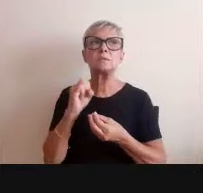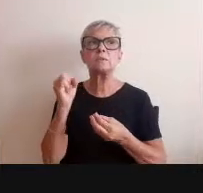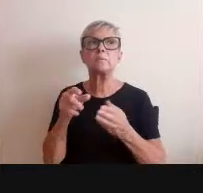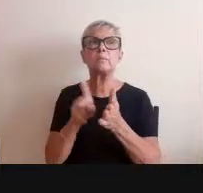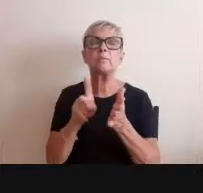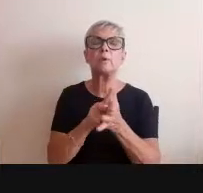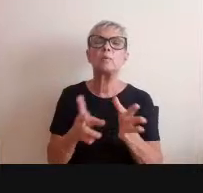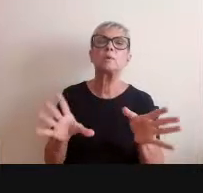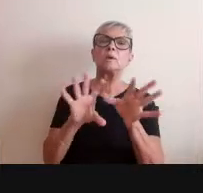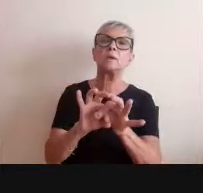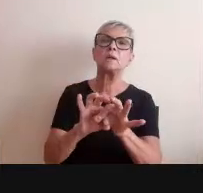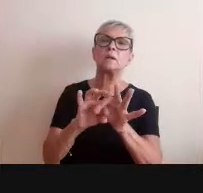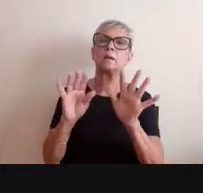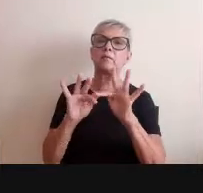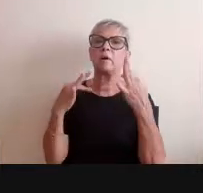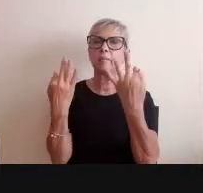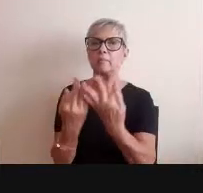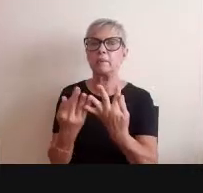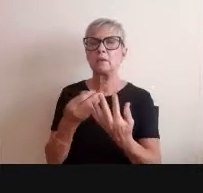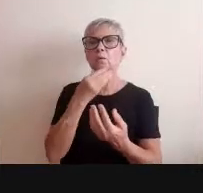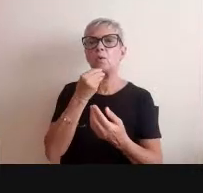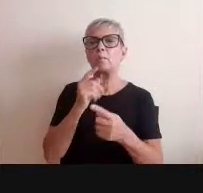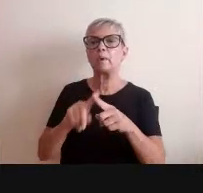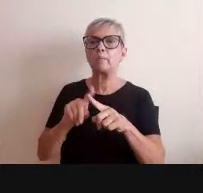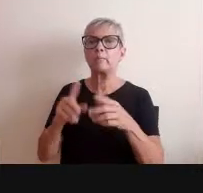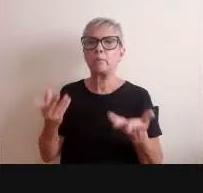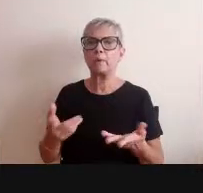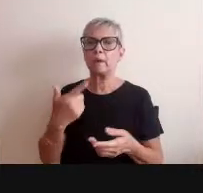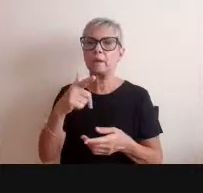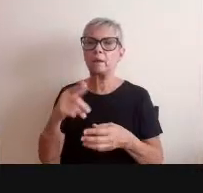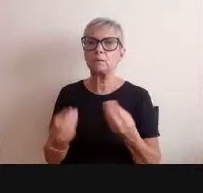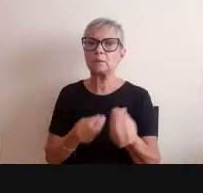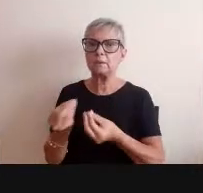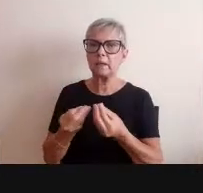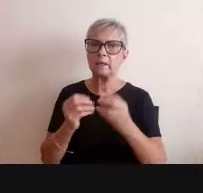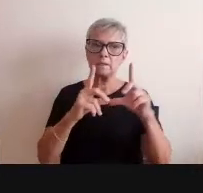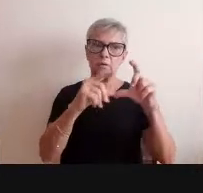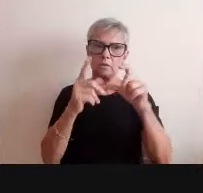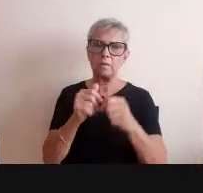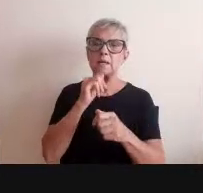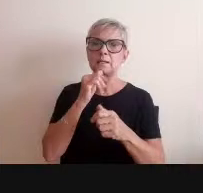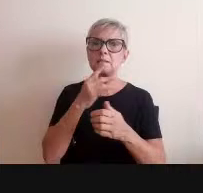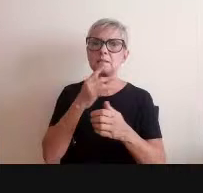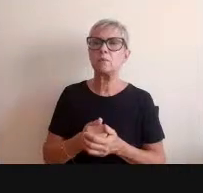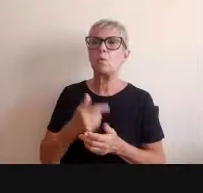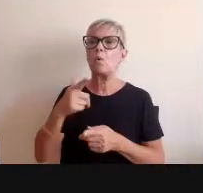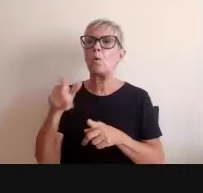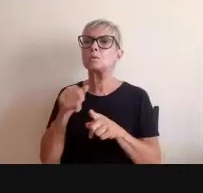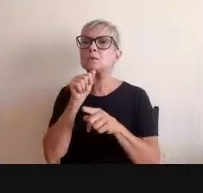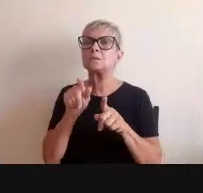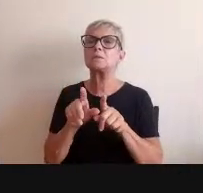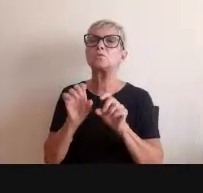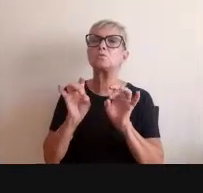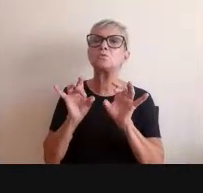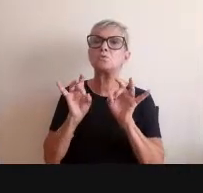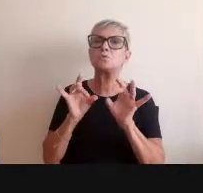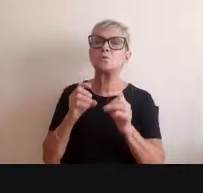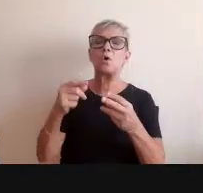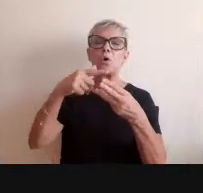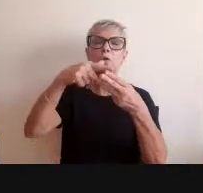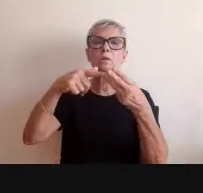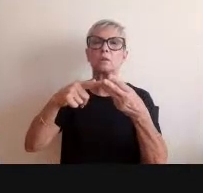inteiro por que não há esses fotógrafos por exemplo na Bela Latina são apenas três fotógrafos